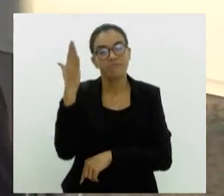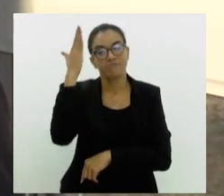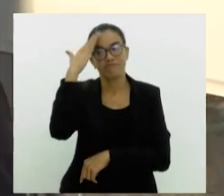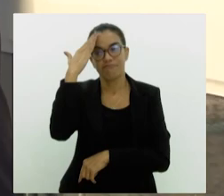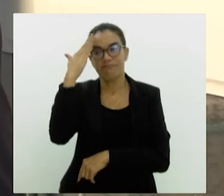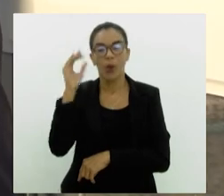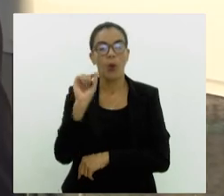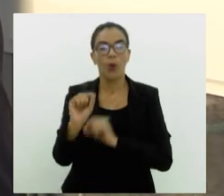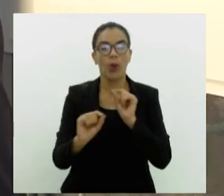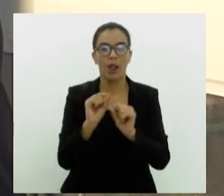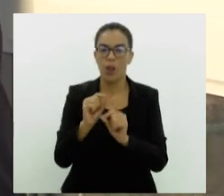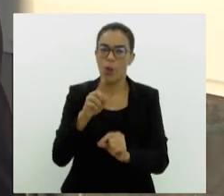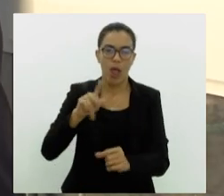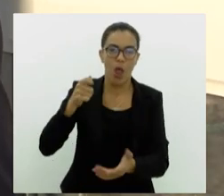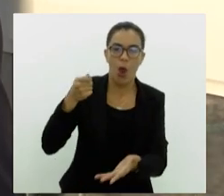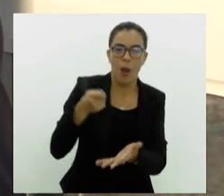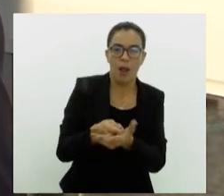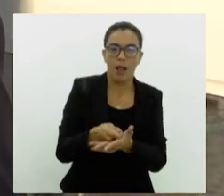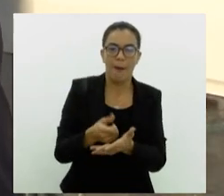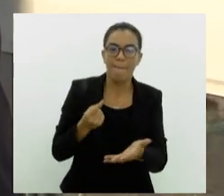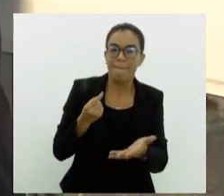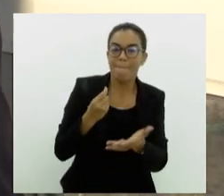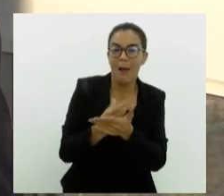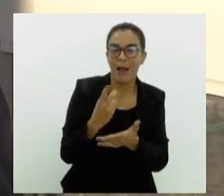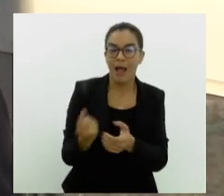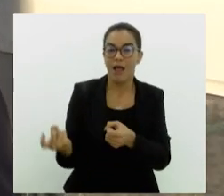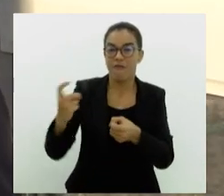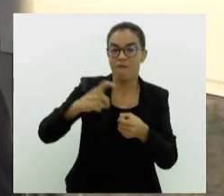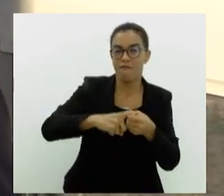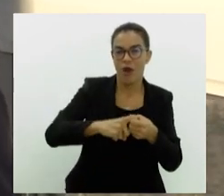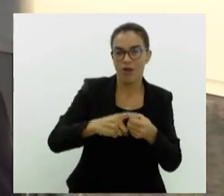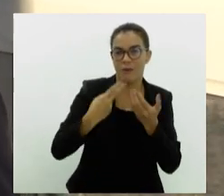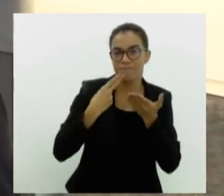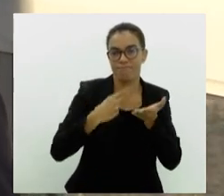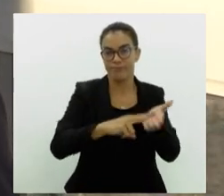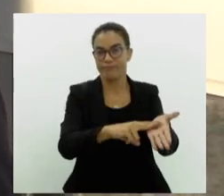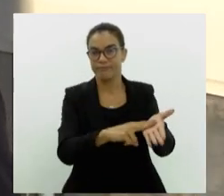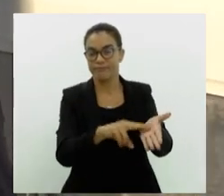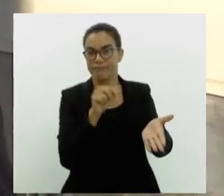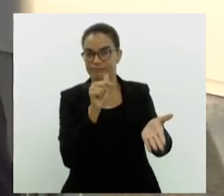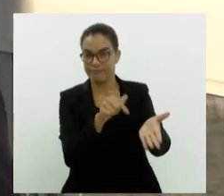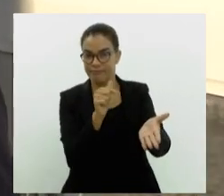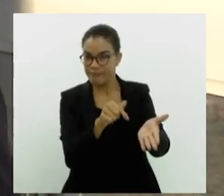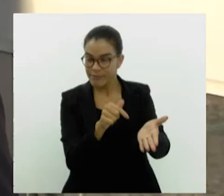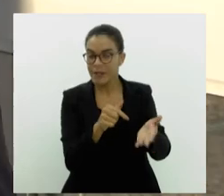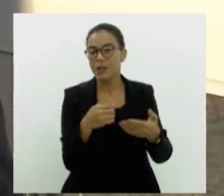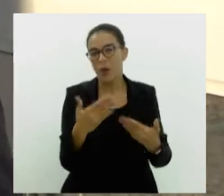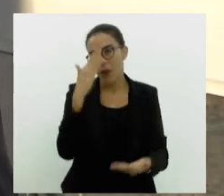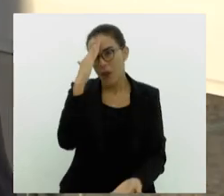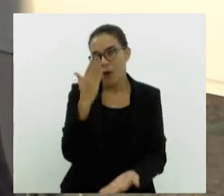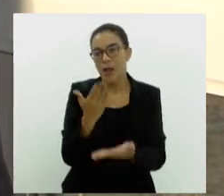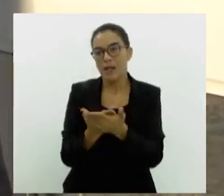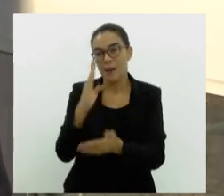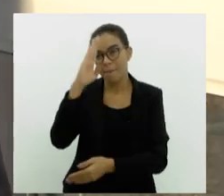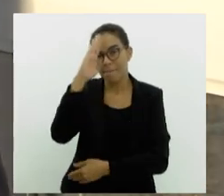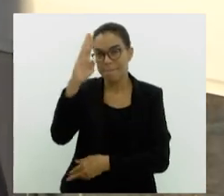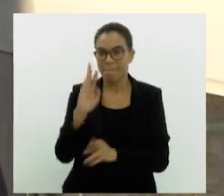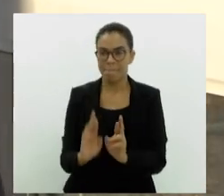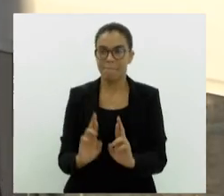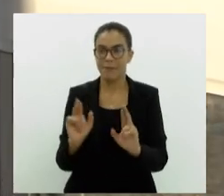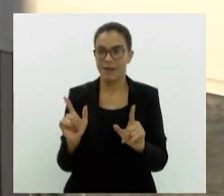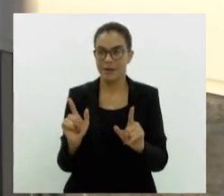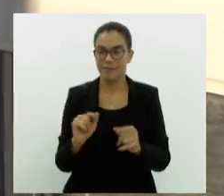consumidor não é obrigado a pagar o frete na hora de devolver essa mercadoria para o fornecedor. Então eu acredito que essa seja a principal diferença.